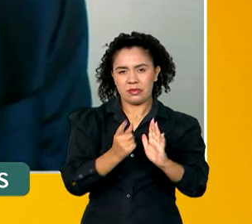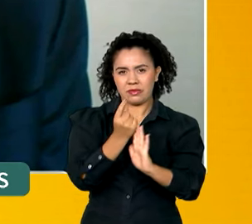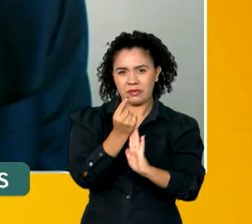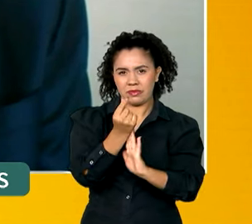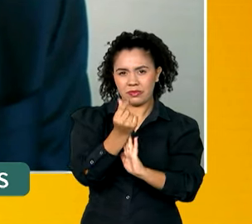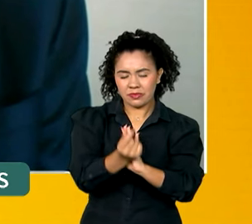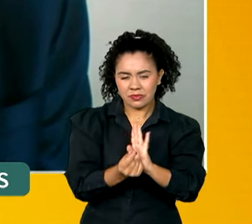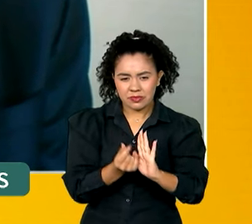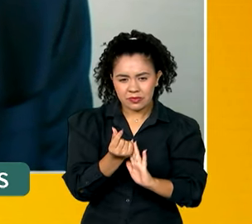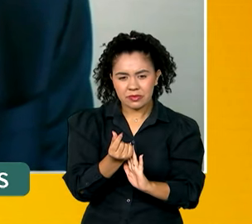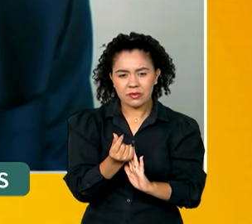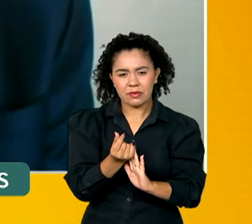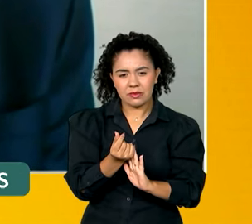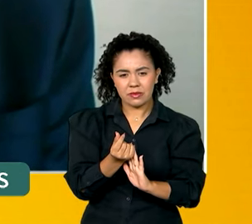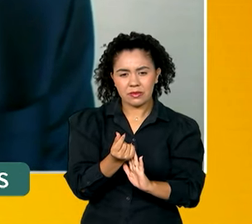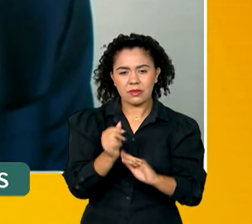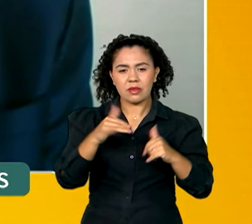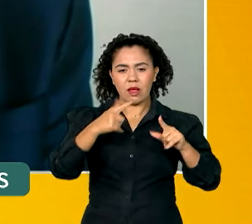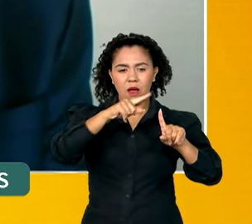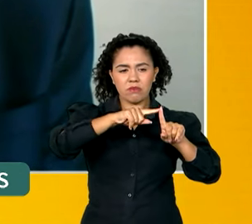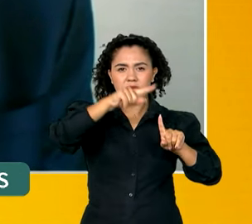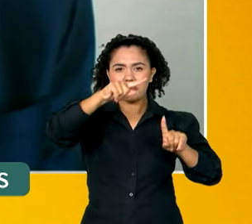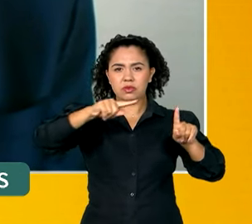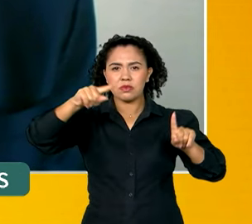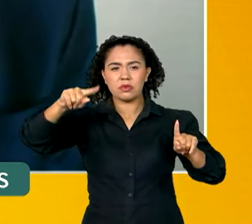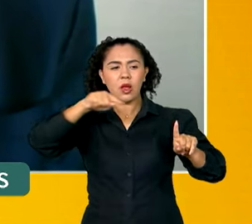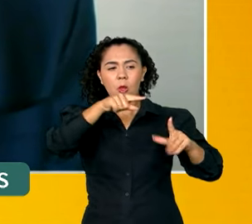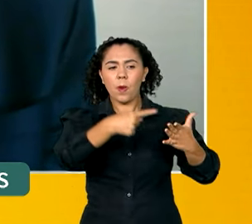que é